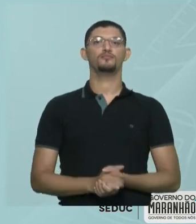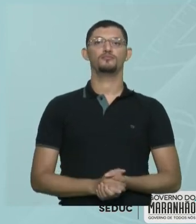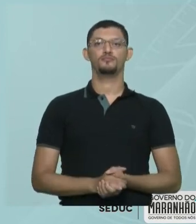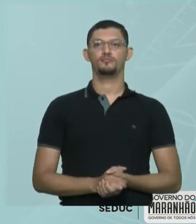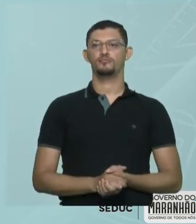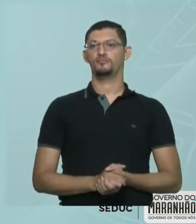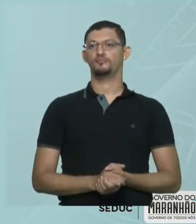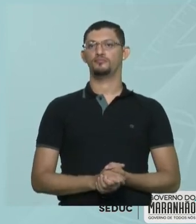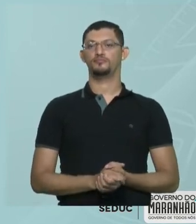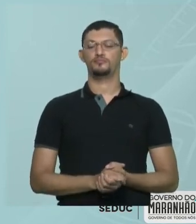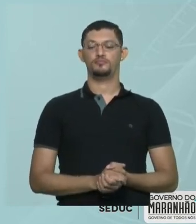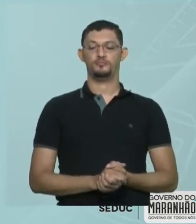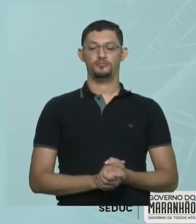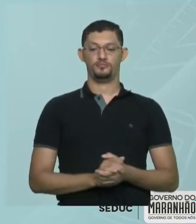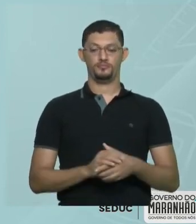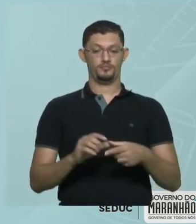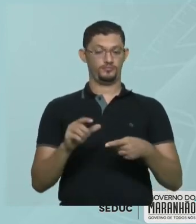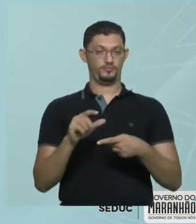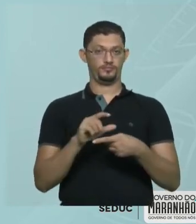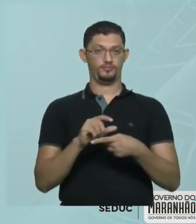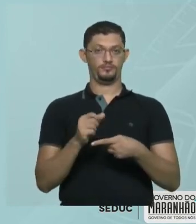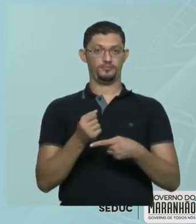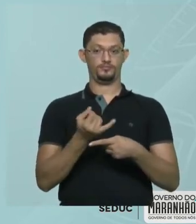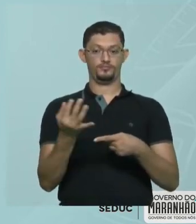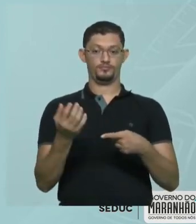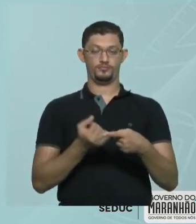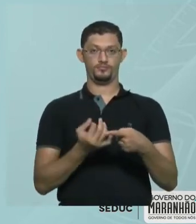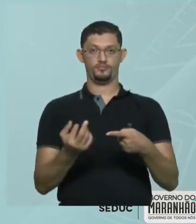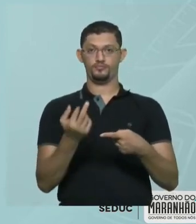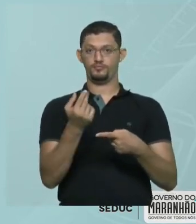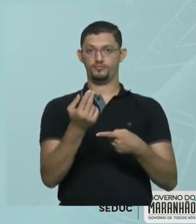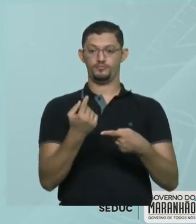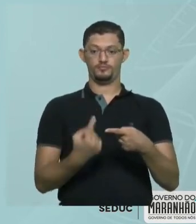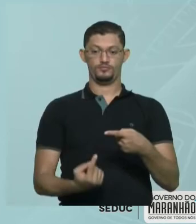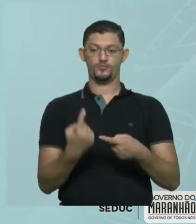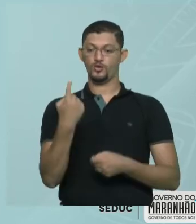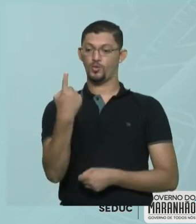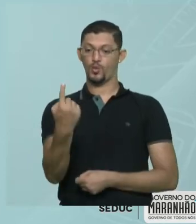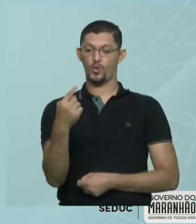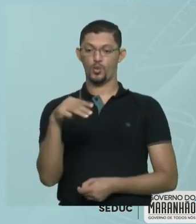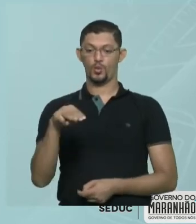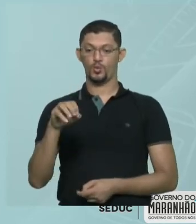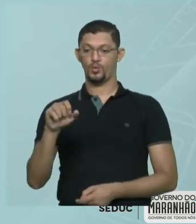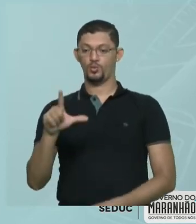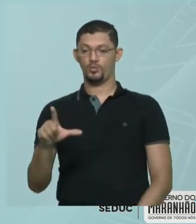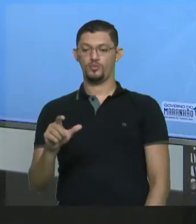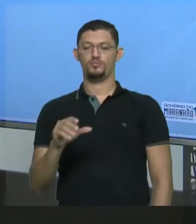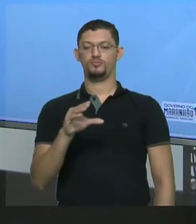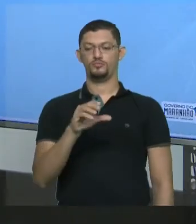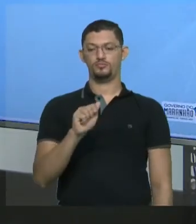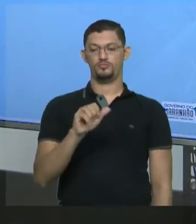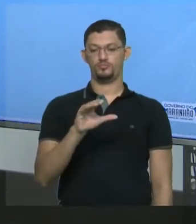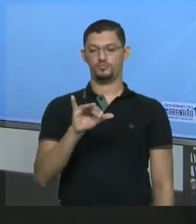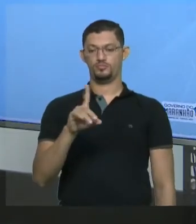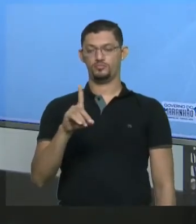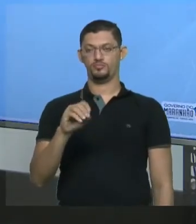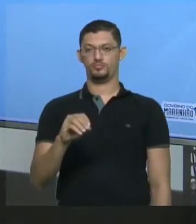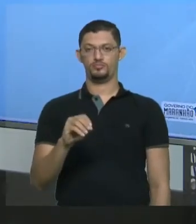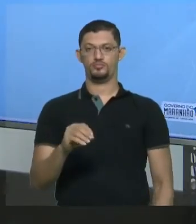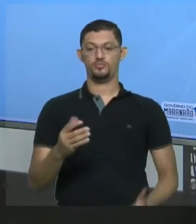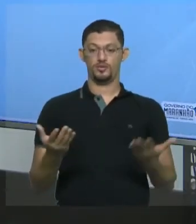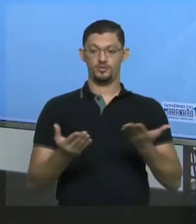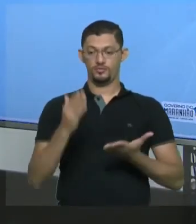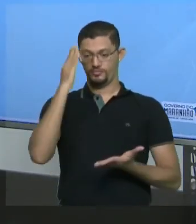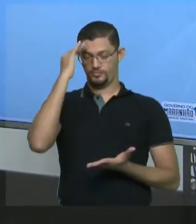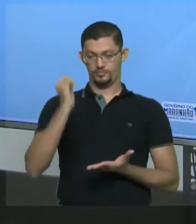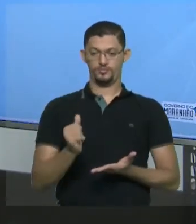descobri que essa massa de 36,5 corresponde, na verdade, a 1 mol de ácido clorílico. E agora sim, sabendo